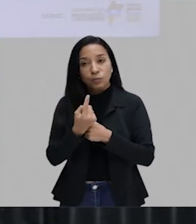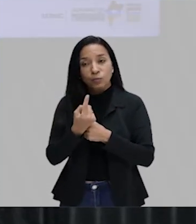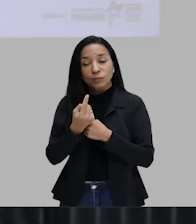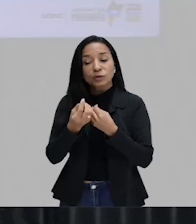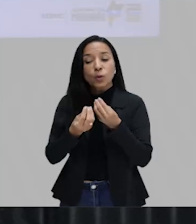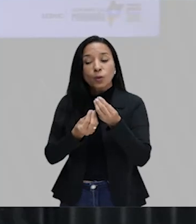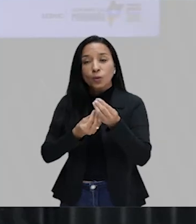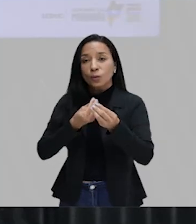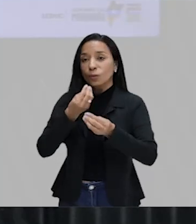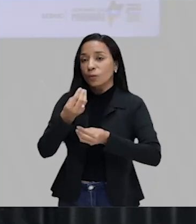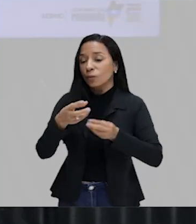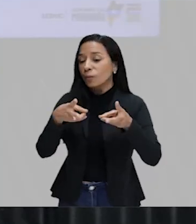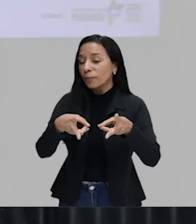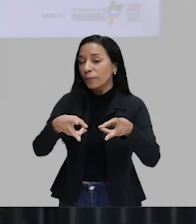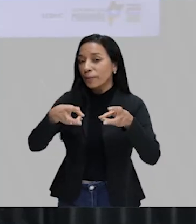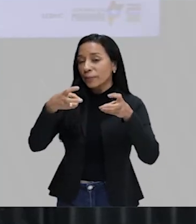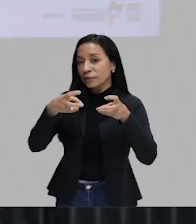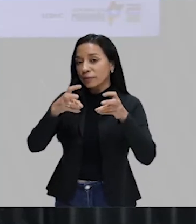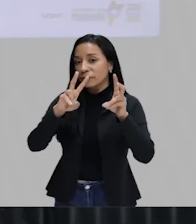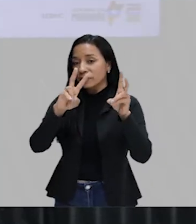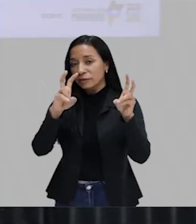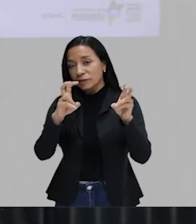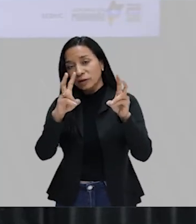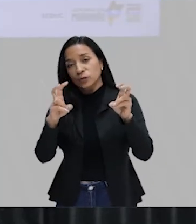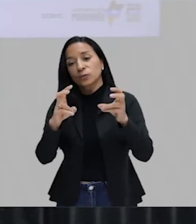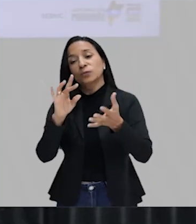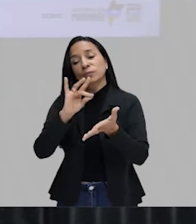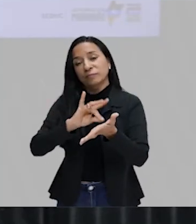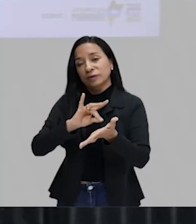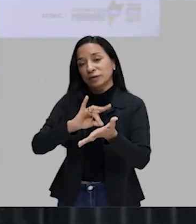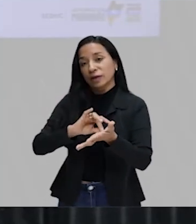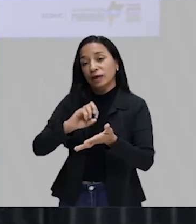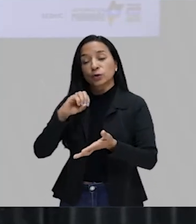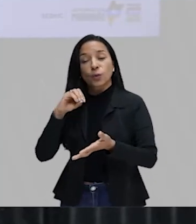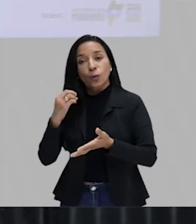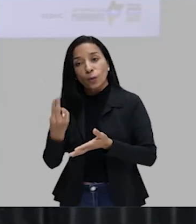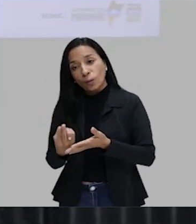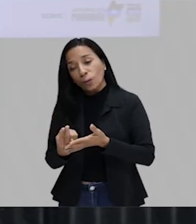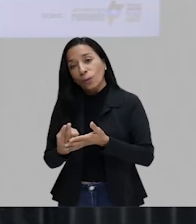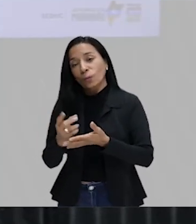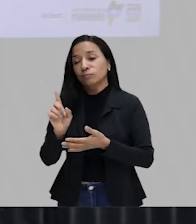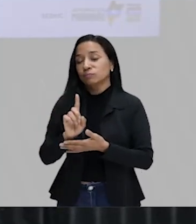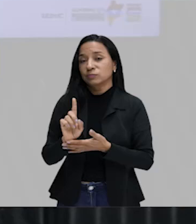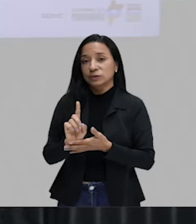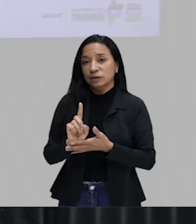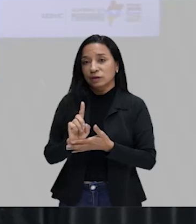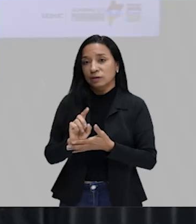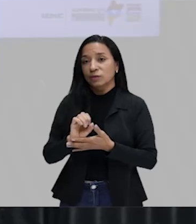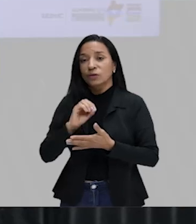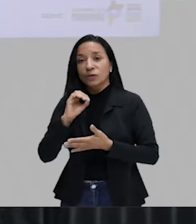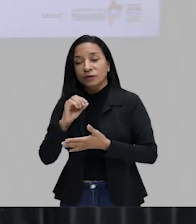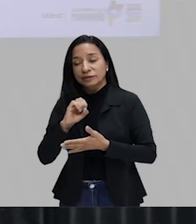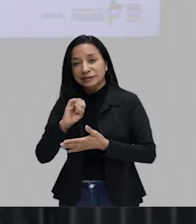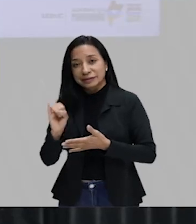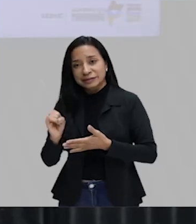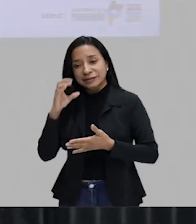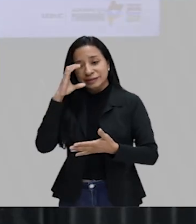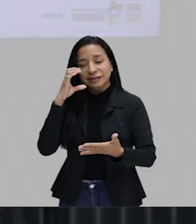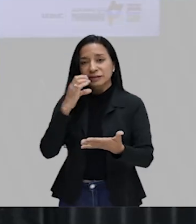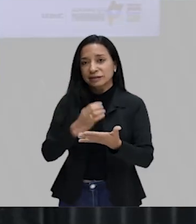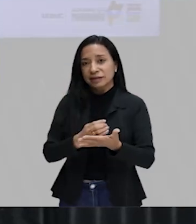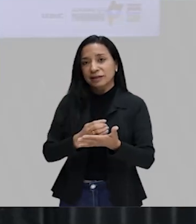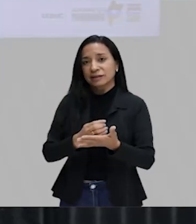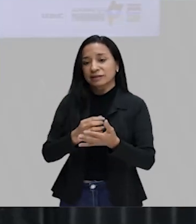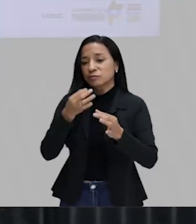perceber se aquele assunto é verídico, não é verídico, se aquela tese defendida dá ou não dá certo,